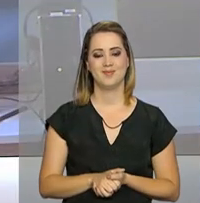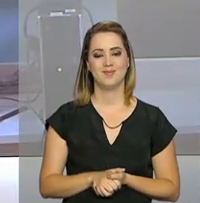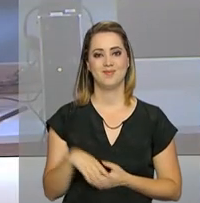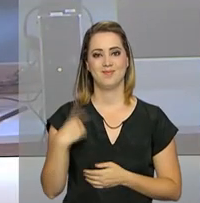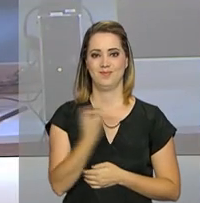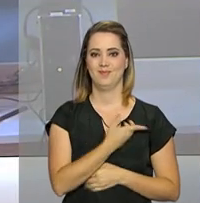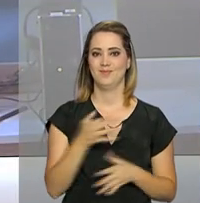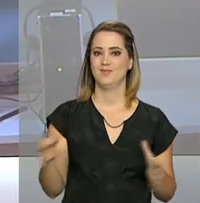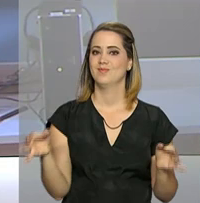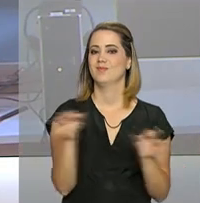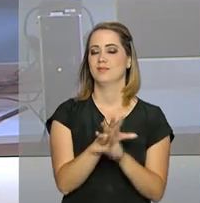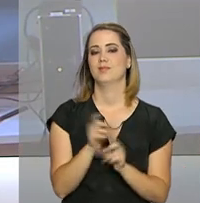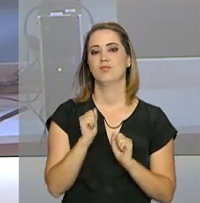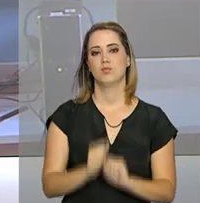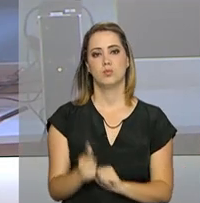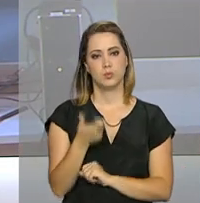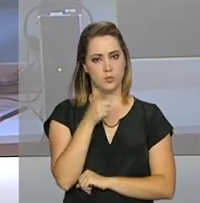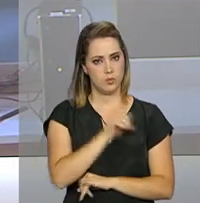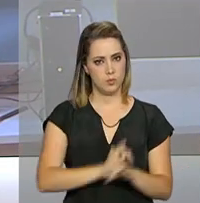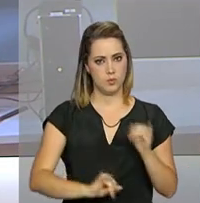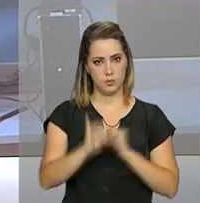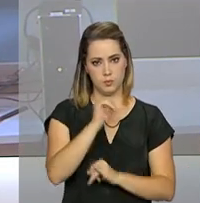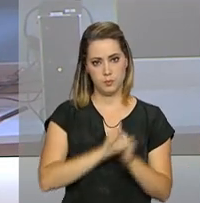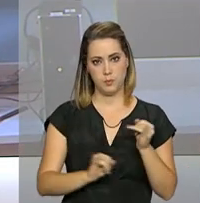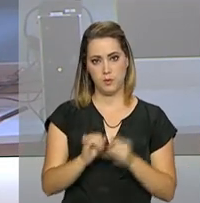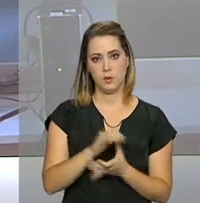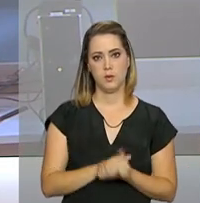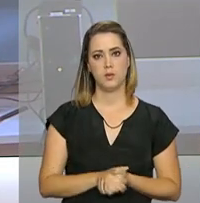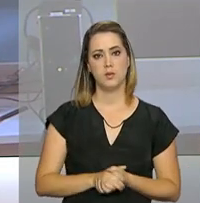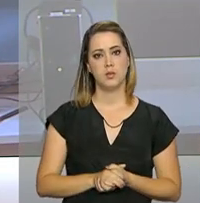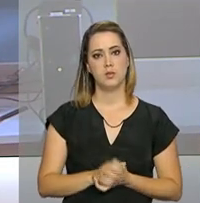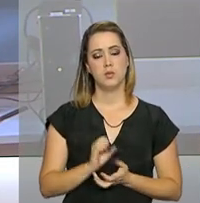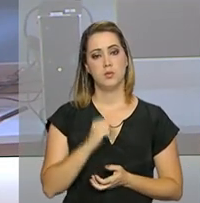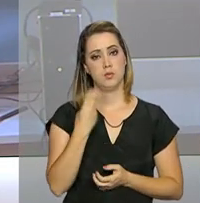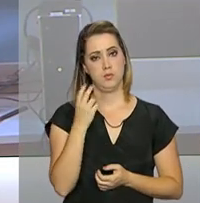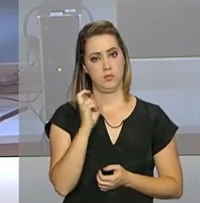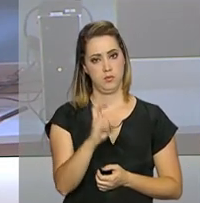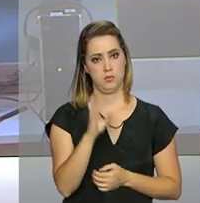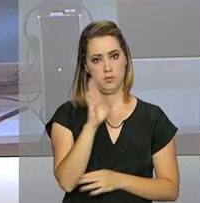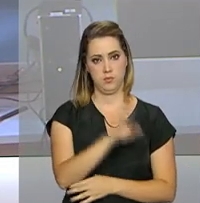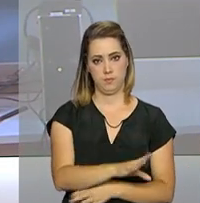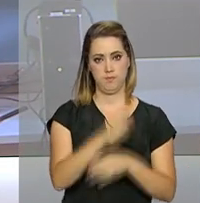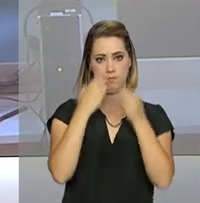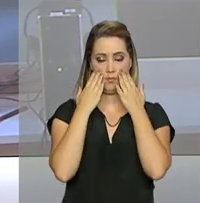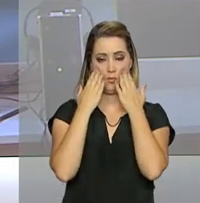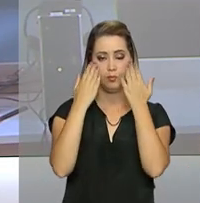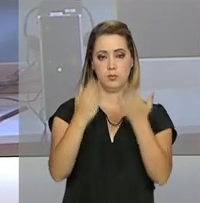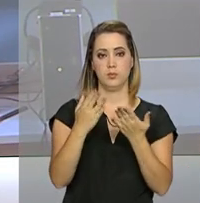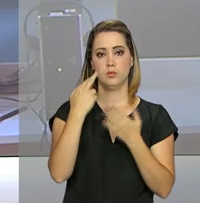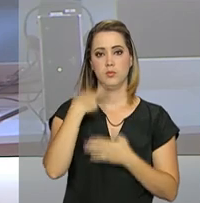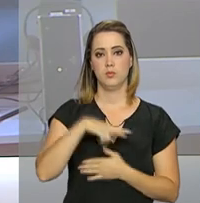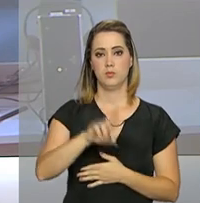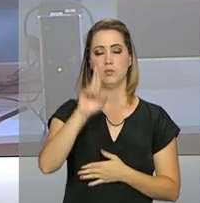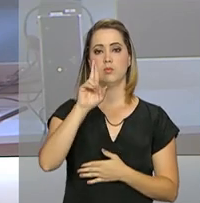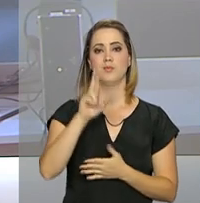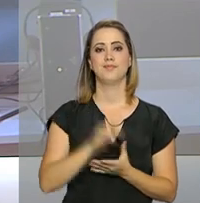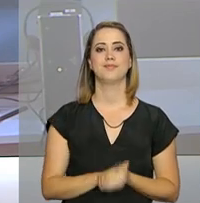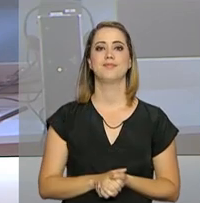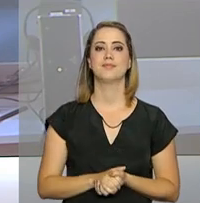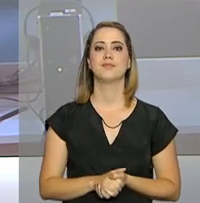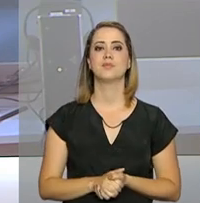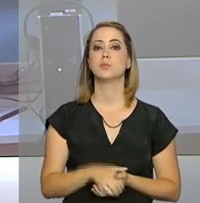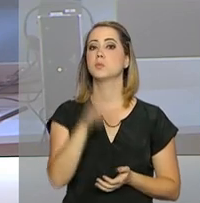Nós ficamos por aqui e podemos voltar a qualquer momento com outras informações. Ou às 5 da tarde, na próxima edição do Repórter